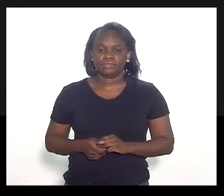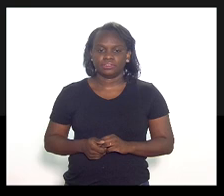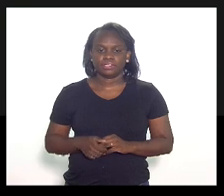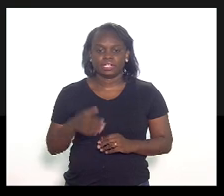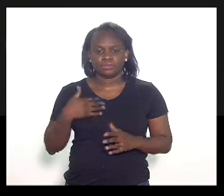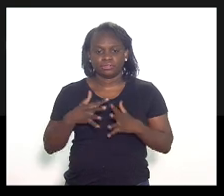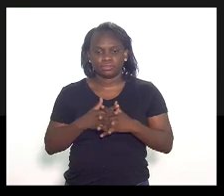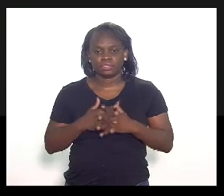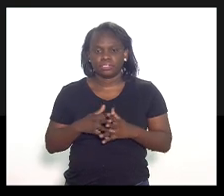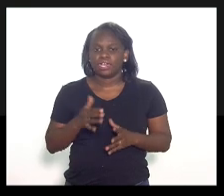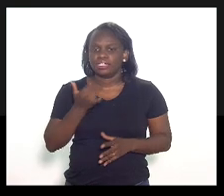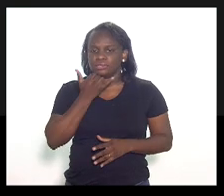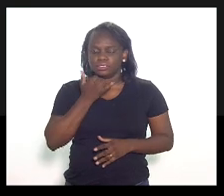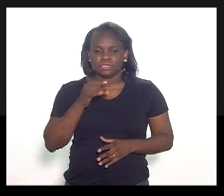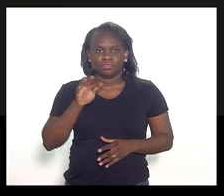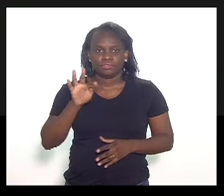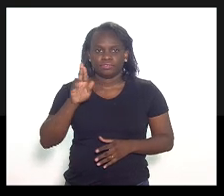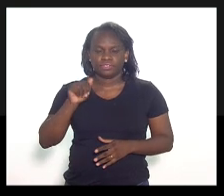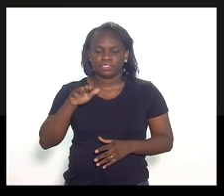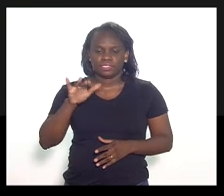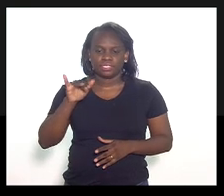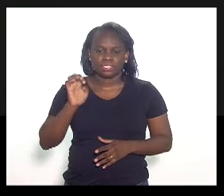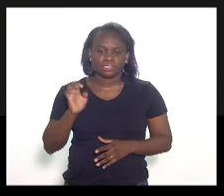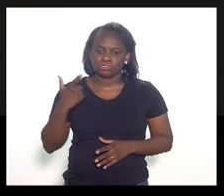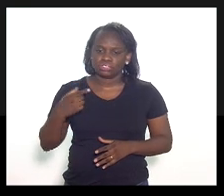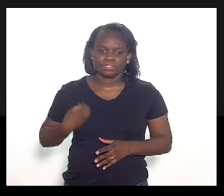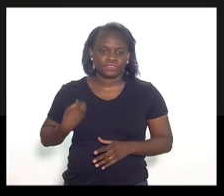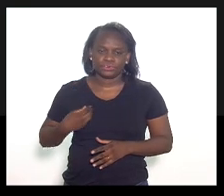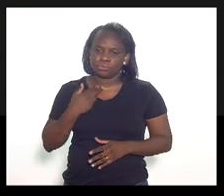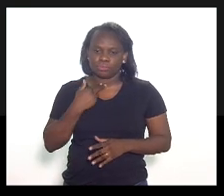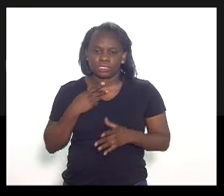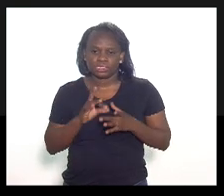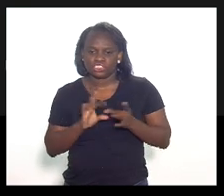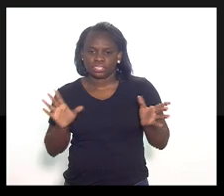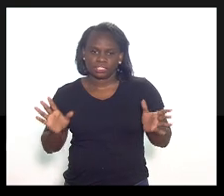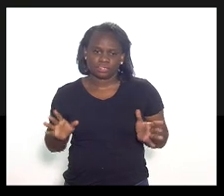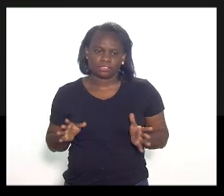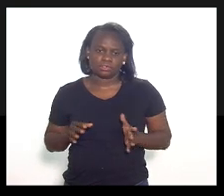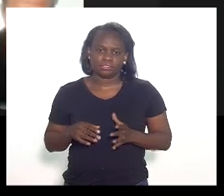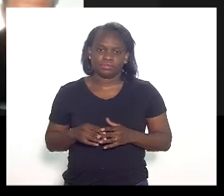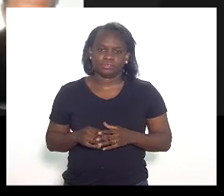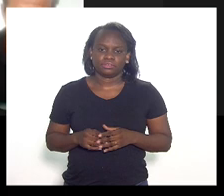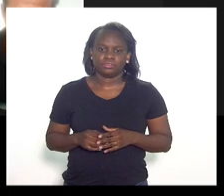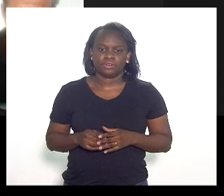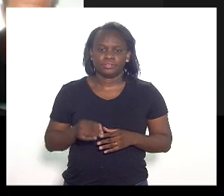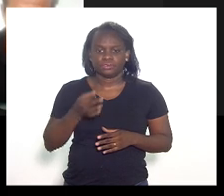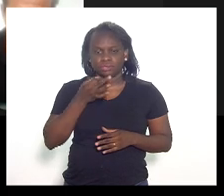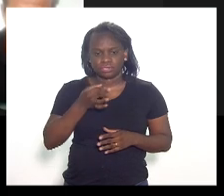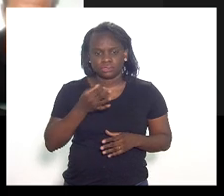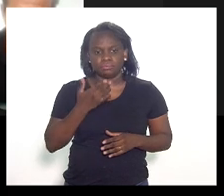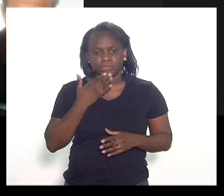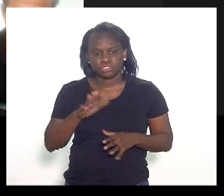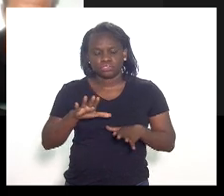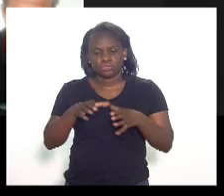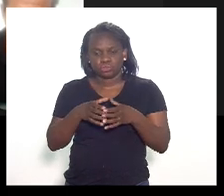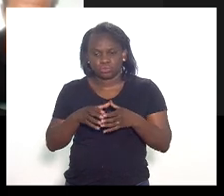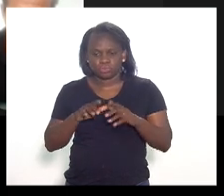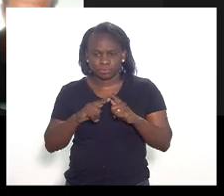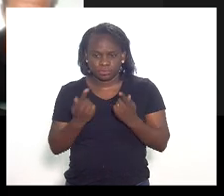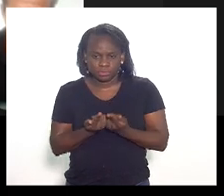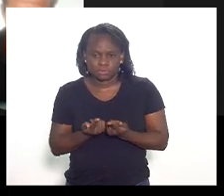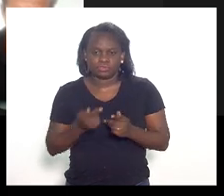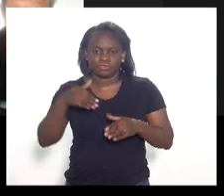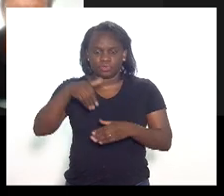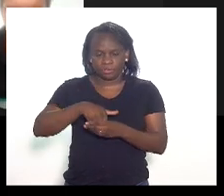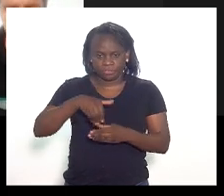Mas a Franciane não está presente, eu não posso autorizar. A sugestão é que nós passamos o pedido pelo grupo votação,